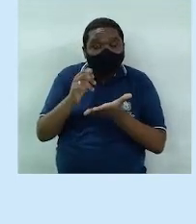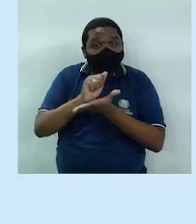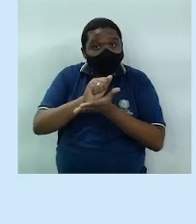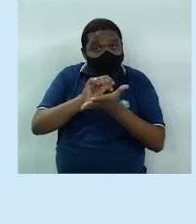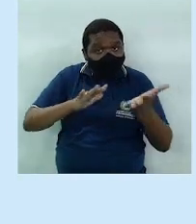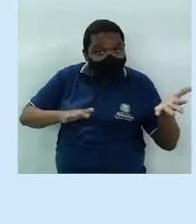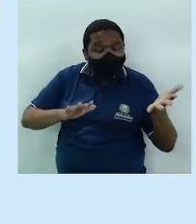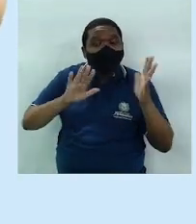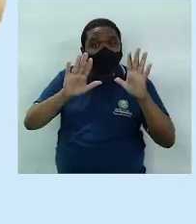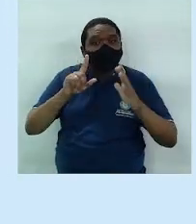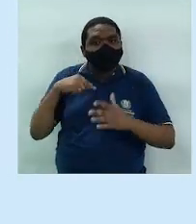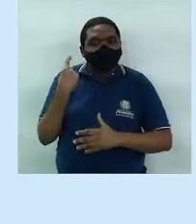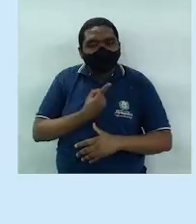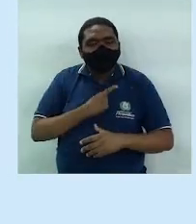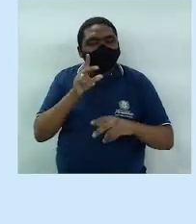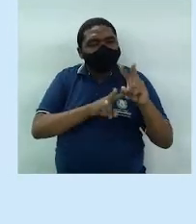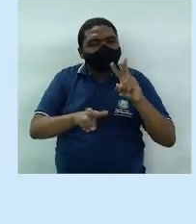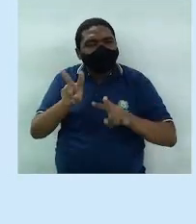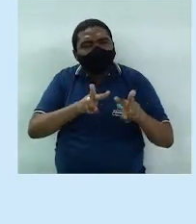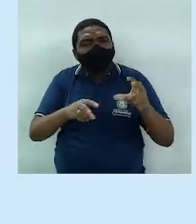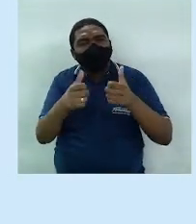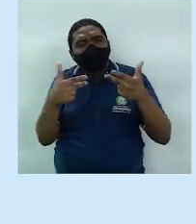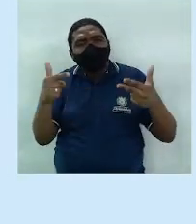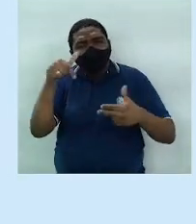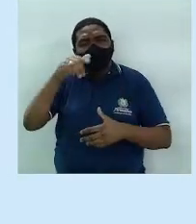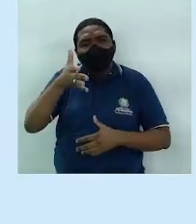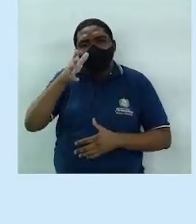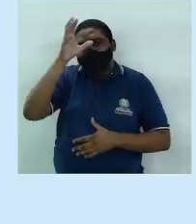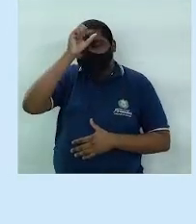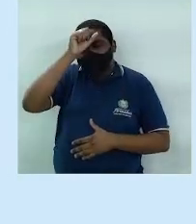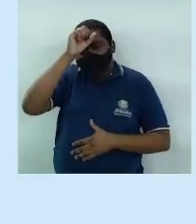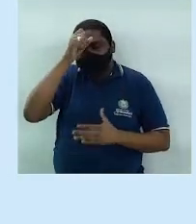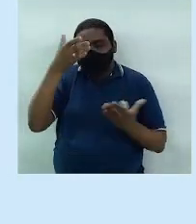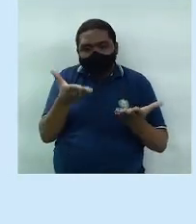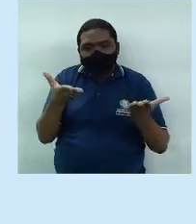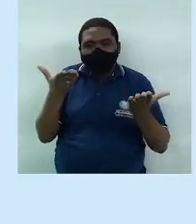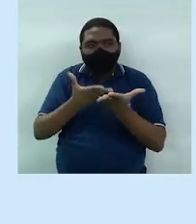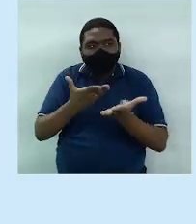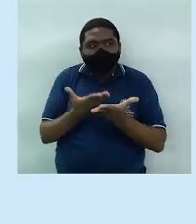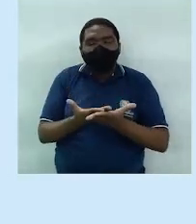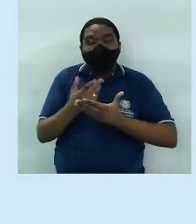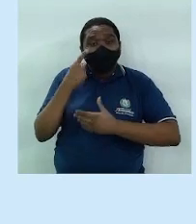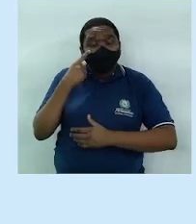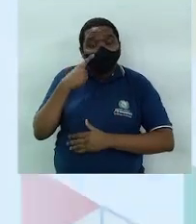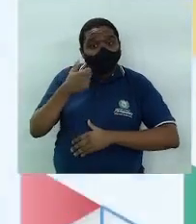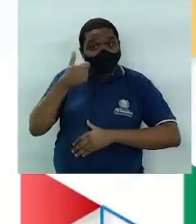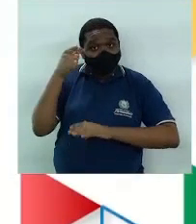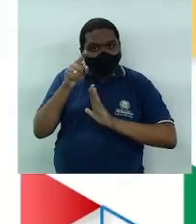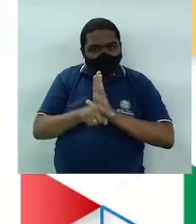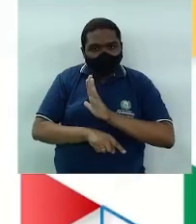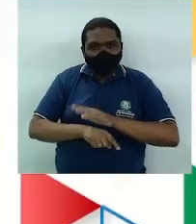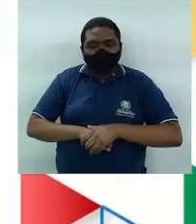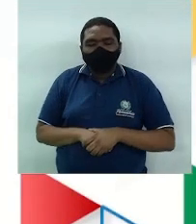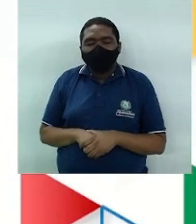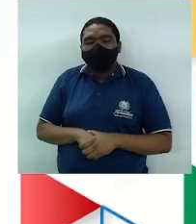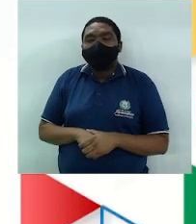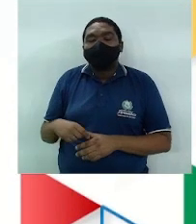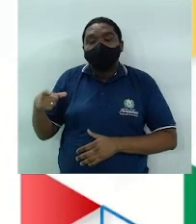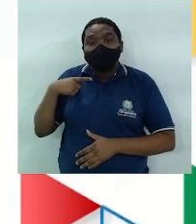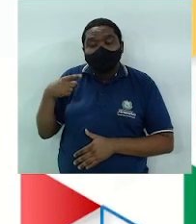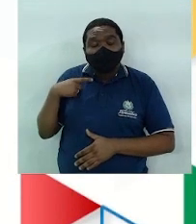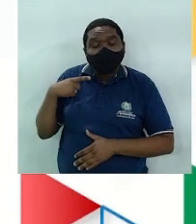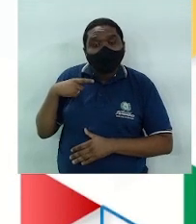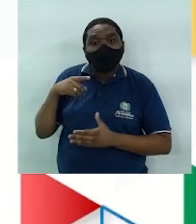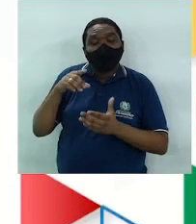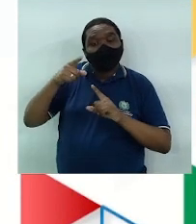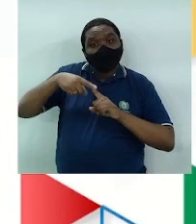pessoal, para a gente poder observar o que nós aprendemos durante esta aula. Vamos lá, primeira questão. Os métodos